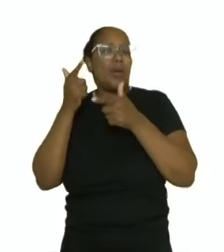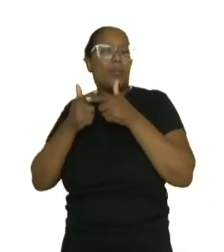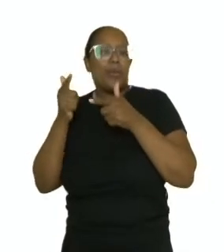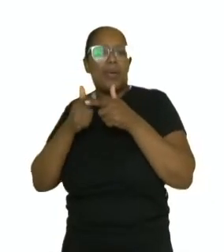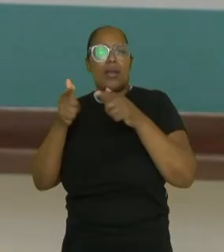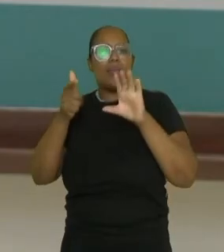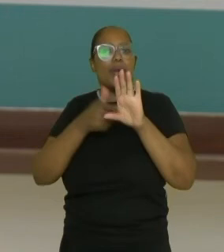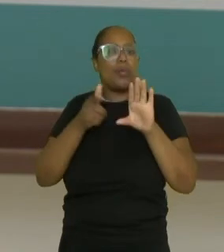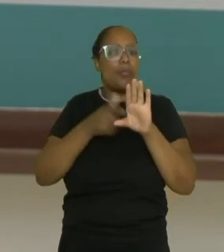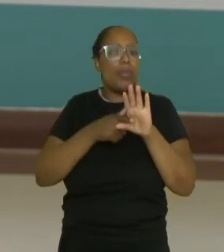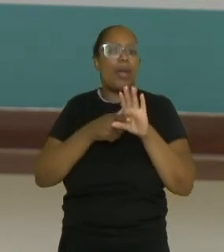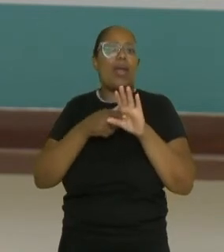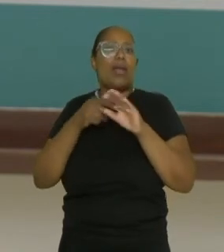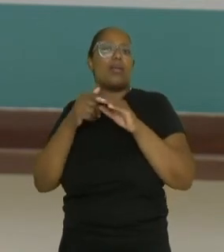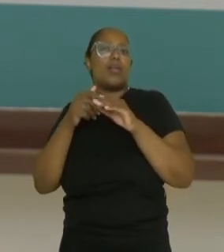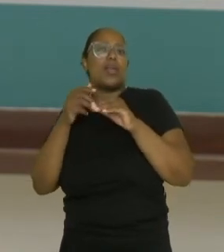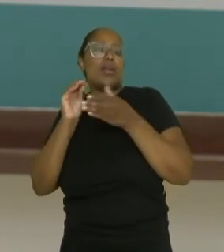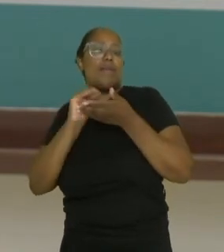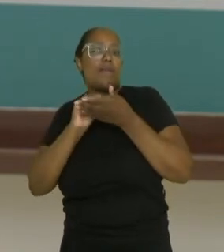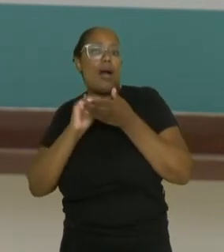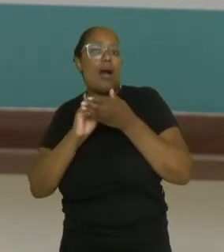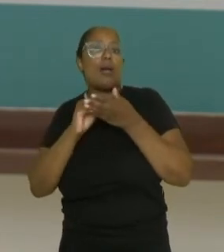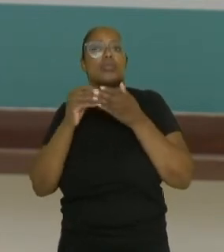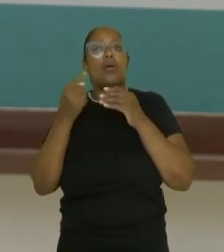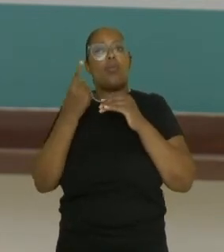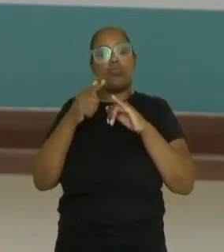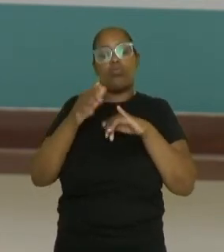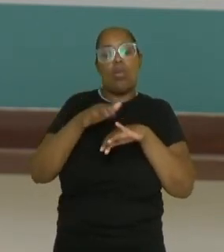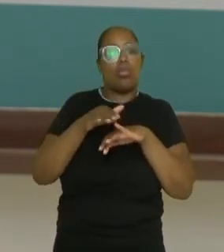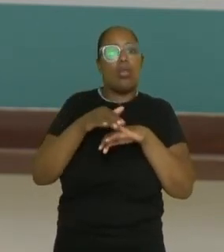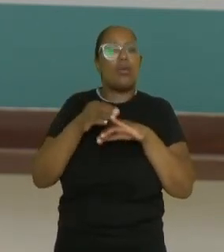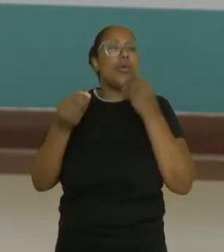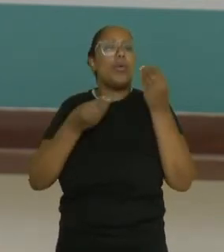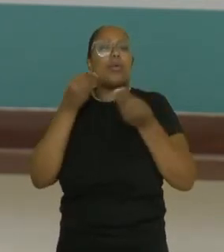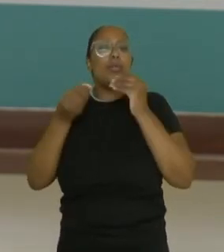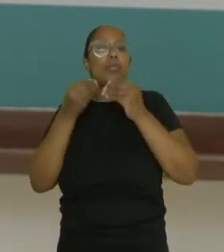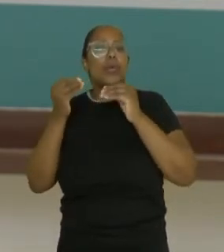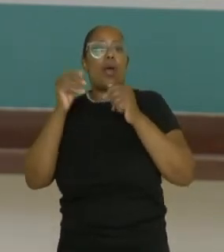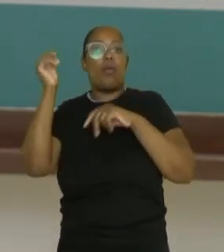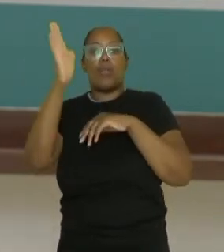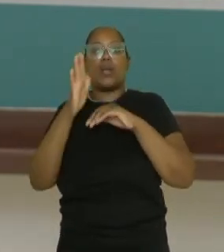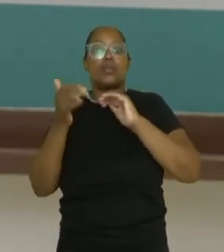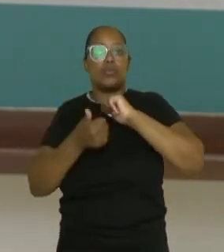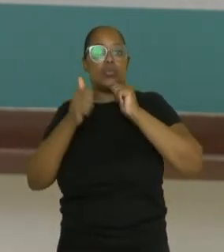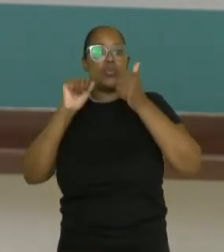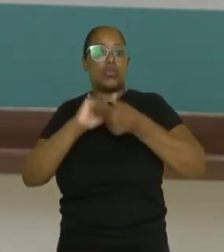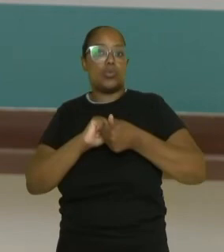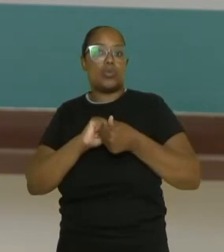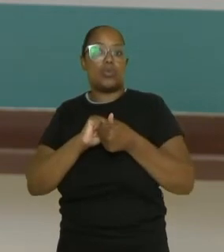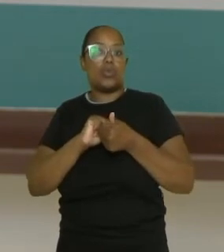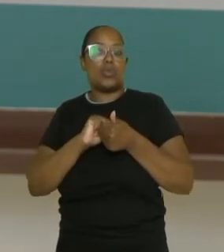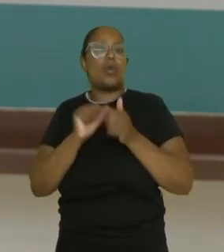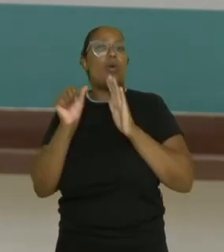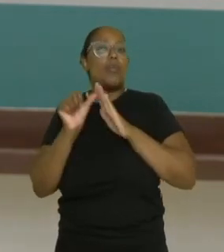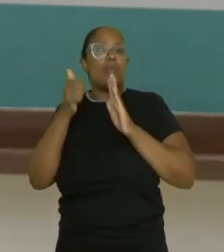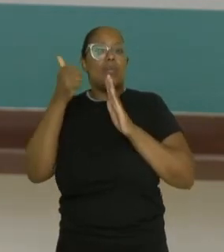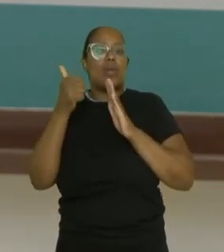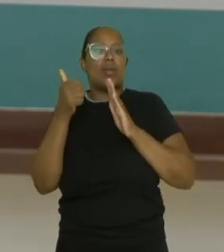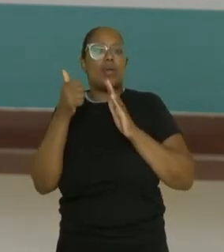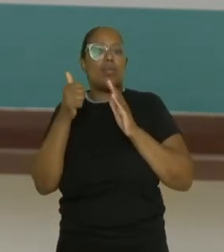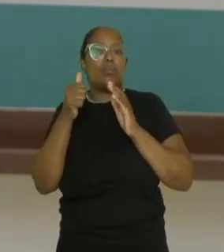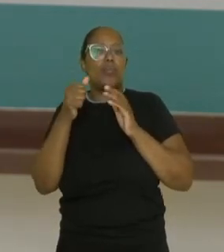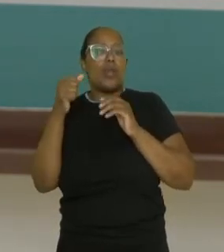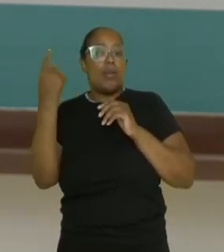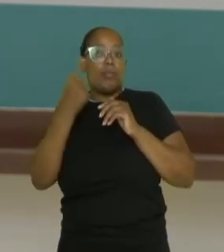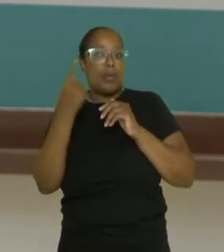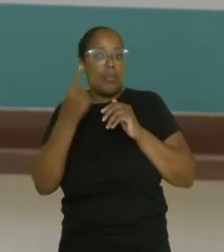bilateral do polegar e como é que foi o Brasil nos jogos? então o melhor lugar que o Brasil tirou no masculino foi em